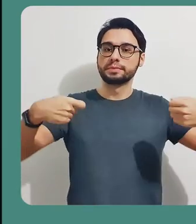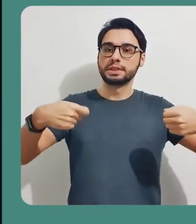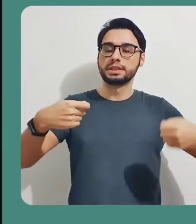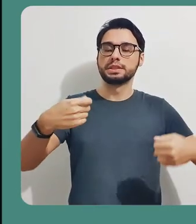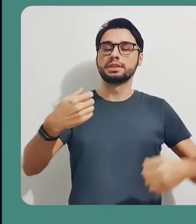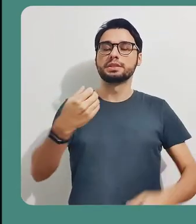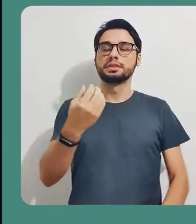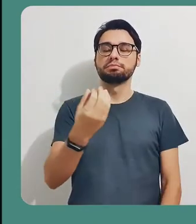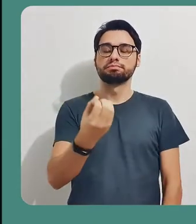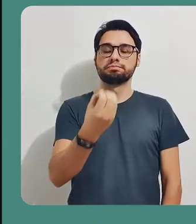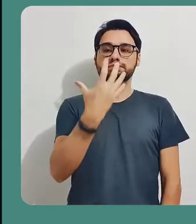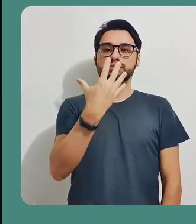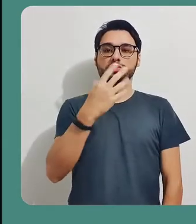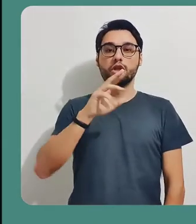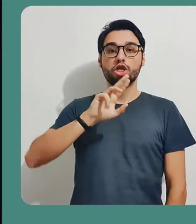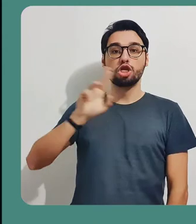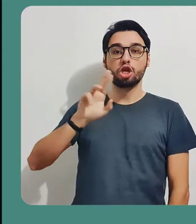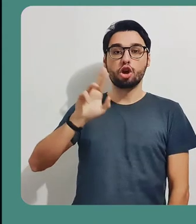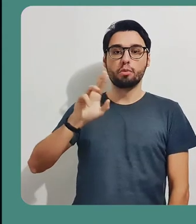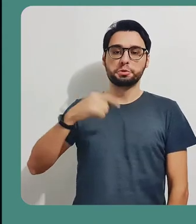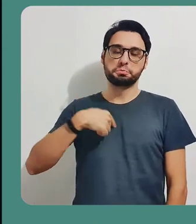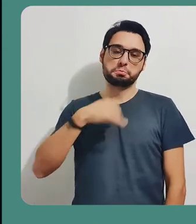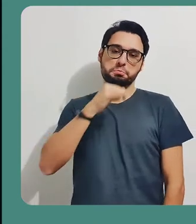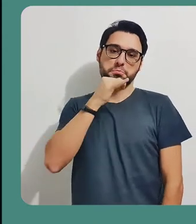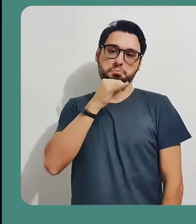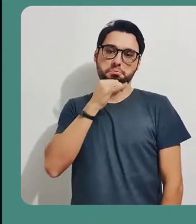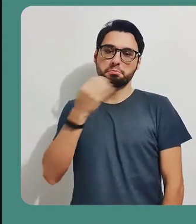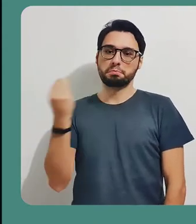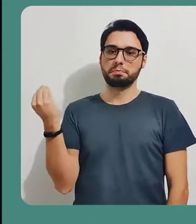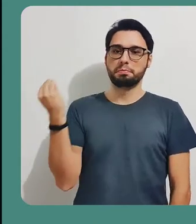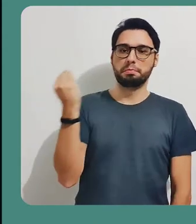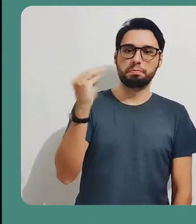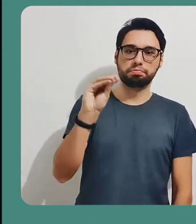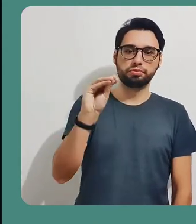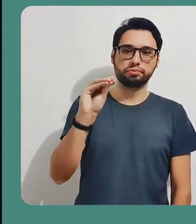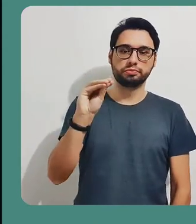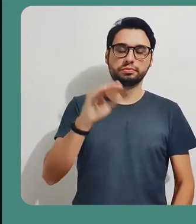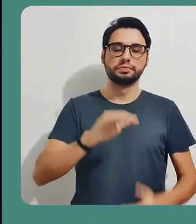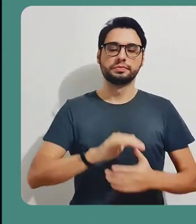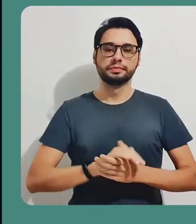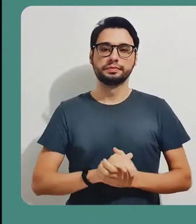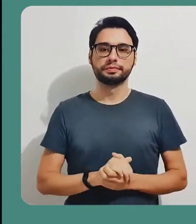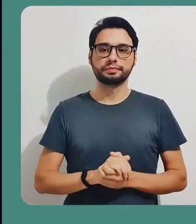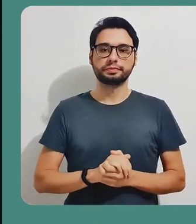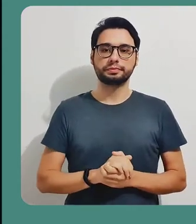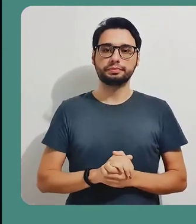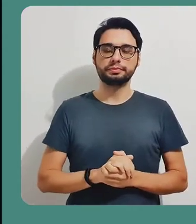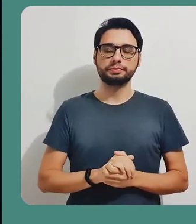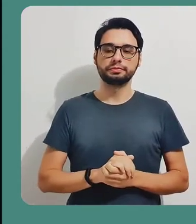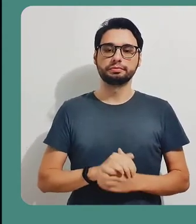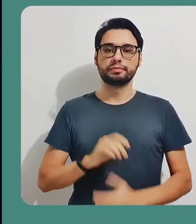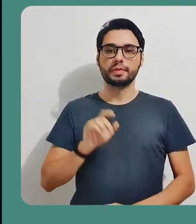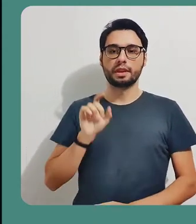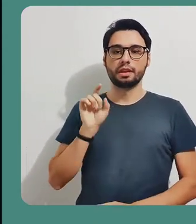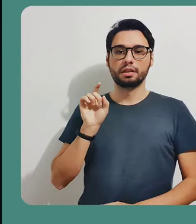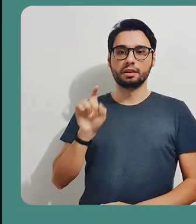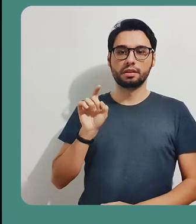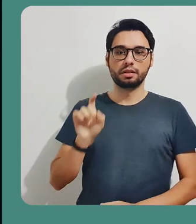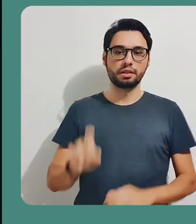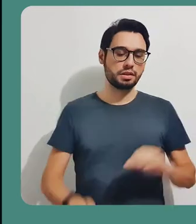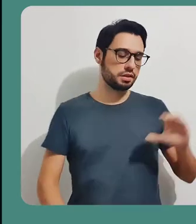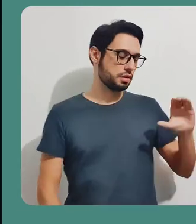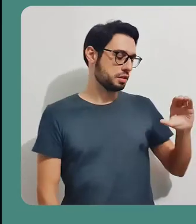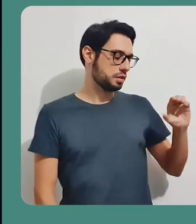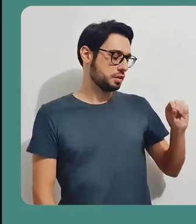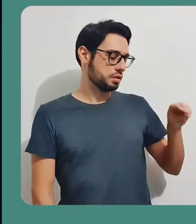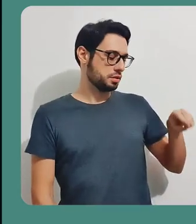Para criar uma nova reunião, então, basta você designar um nome para isso nessa caixa de diálogo. Eu vou colocar aqui como aula remota.